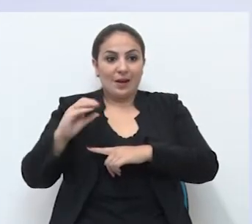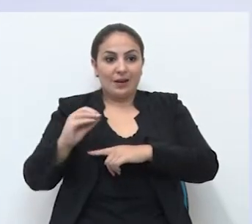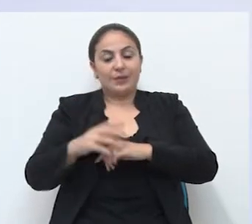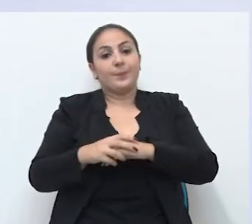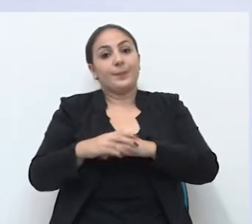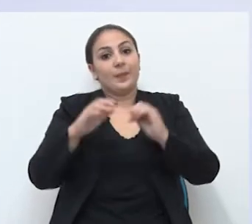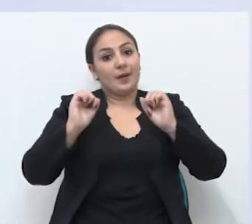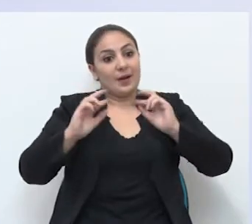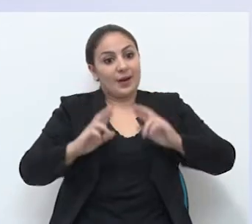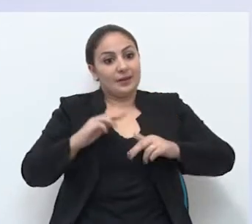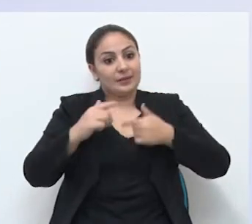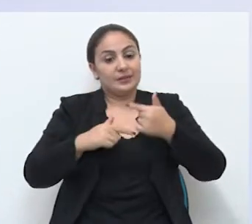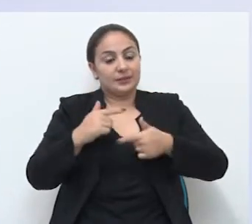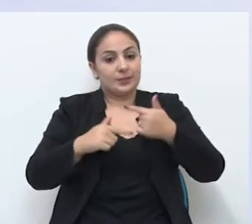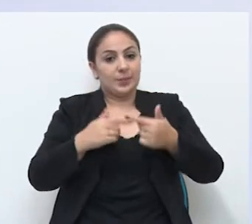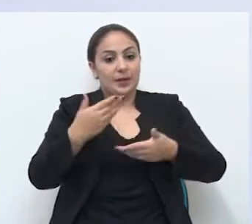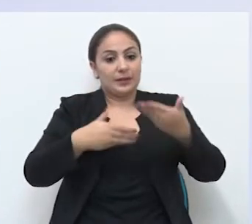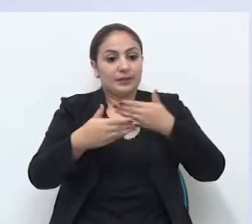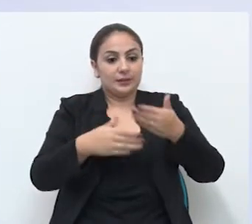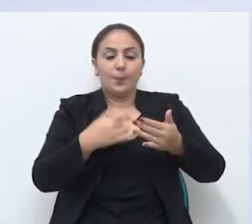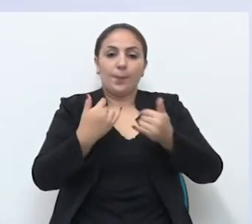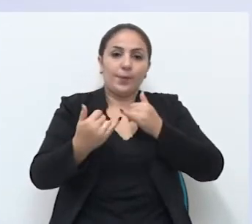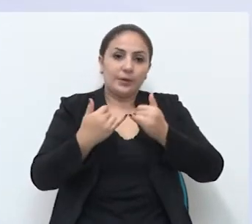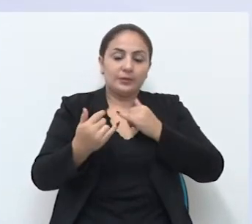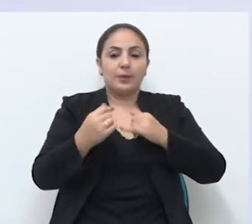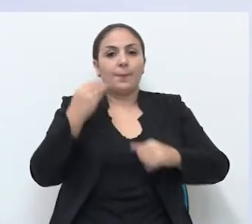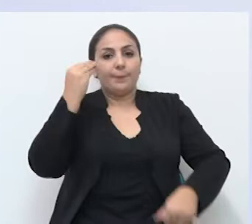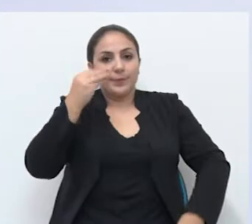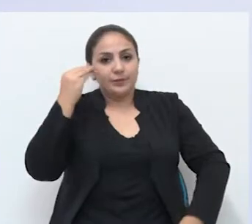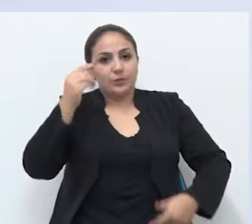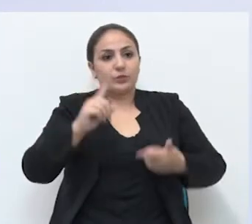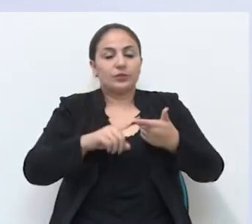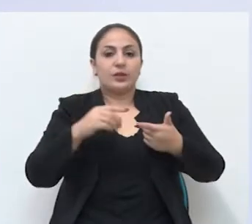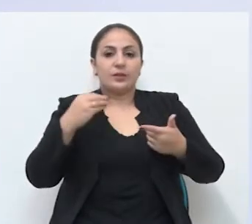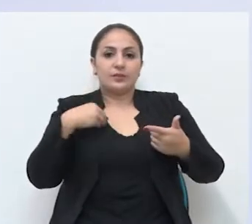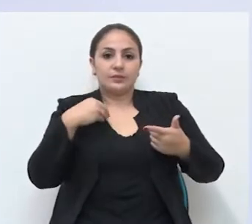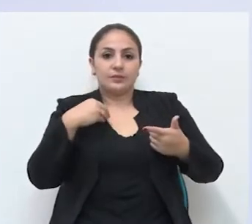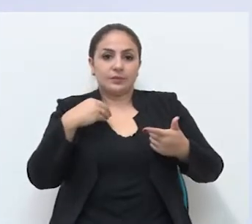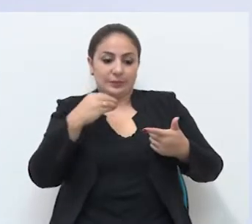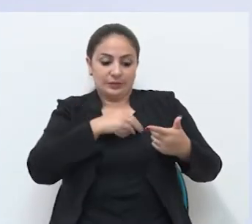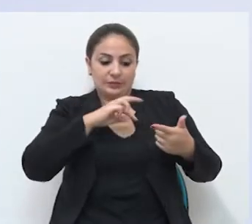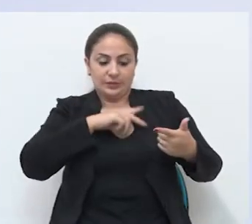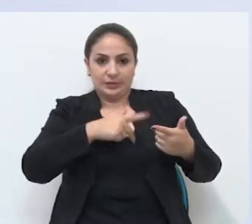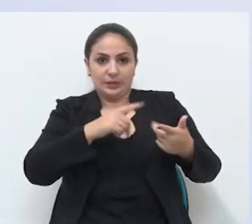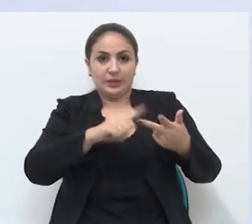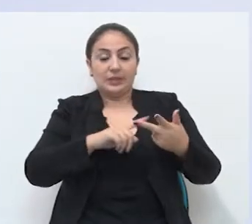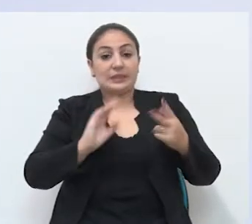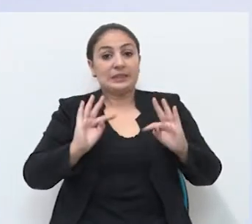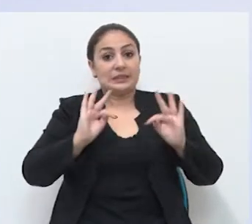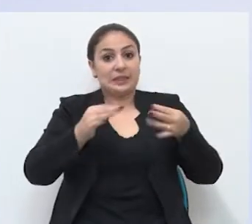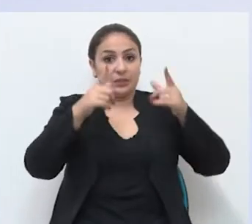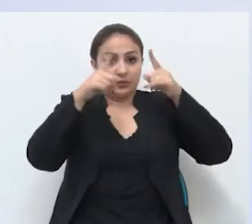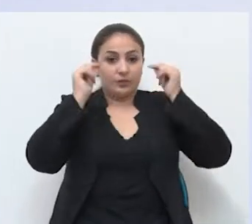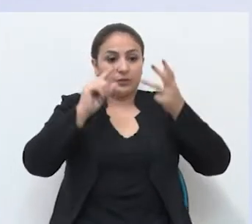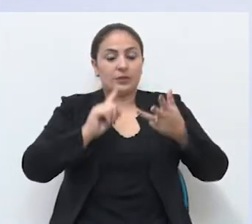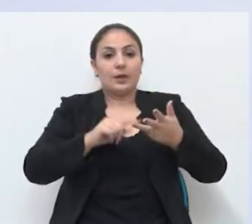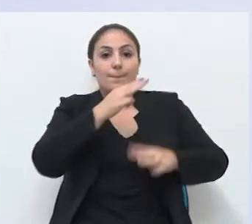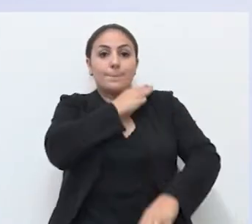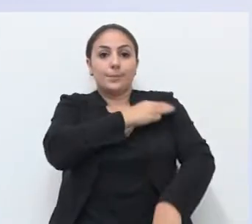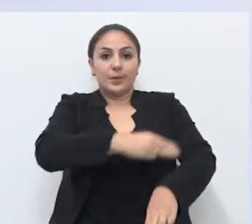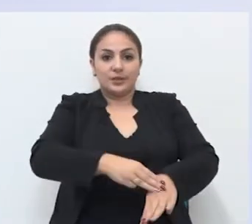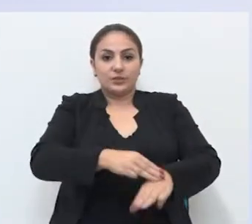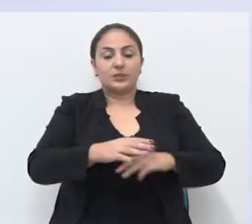19 de maio. E as áreas de atuação contemplam, por exemplo, psicologia, veterinária, técnico de